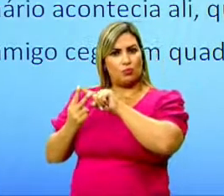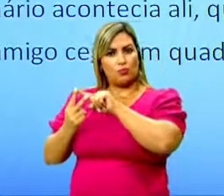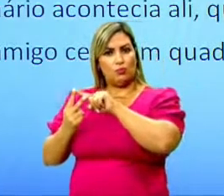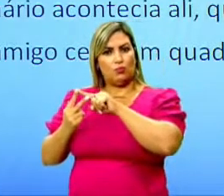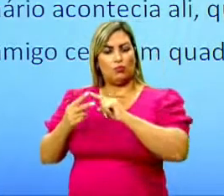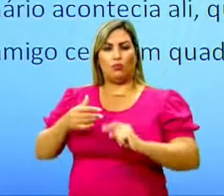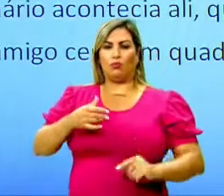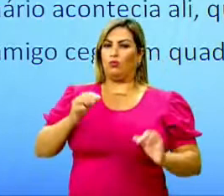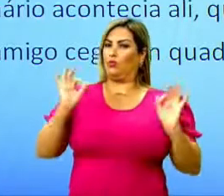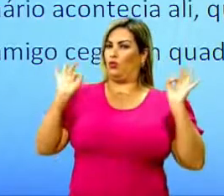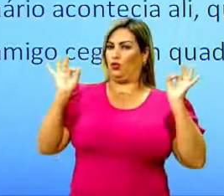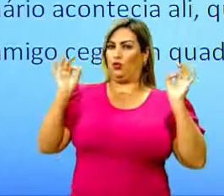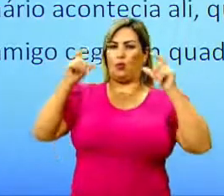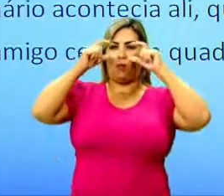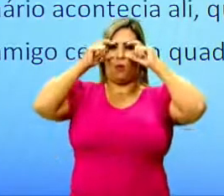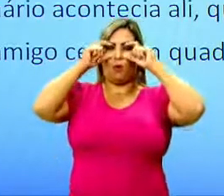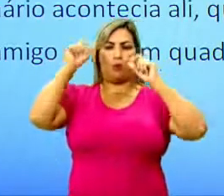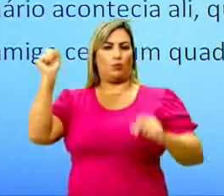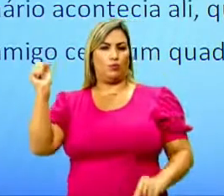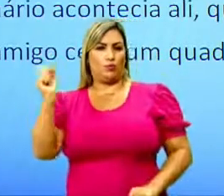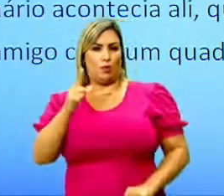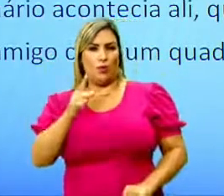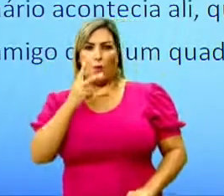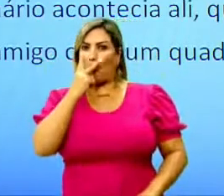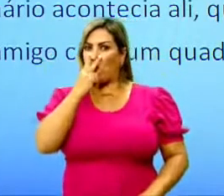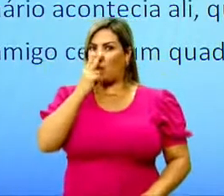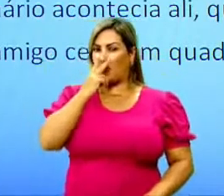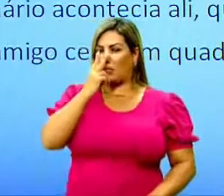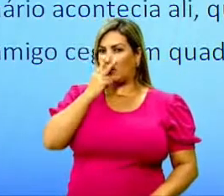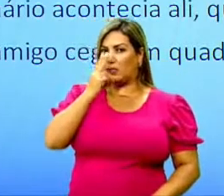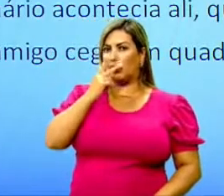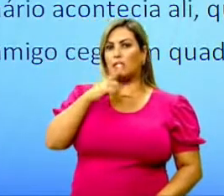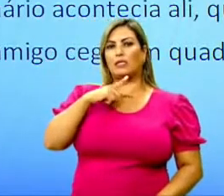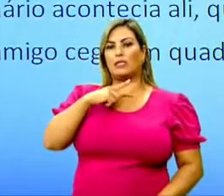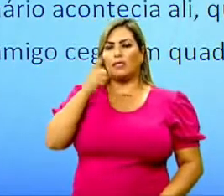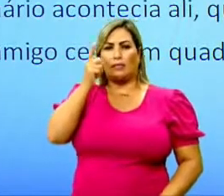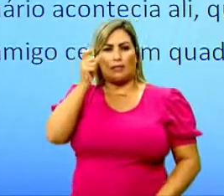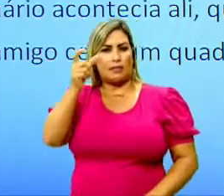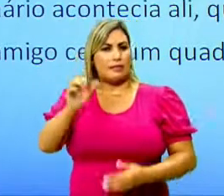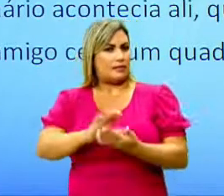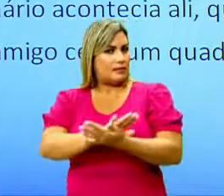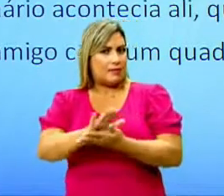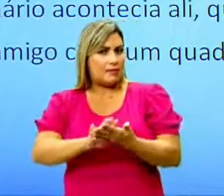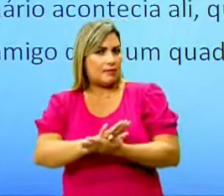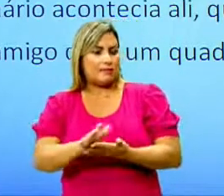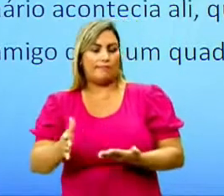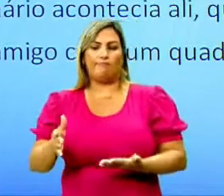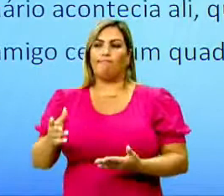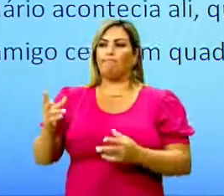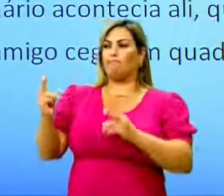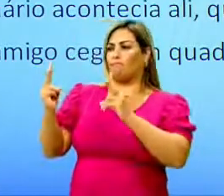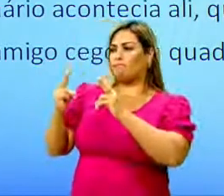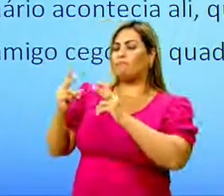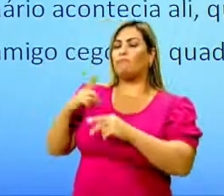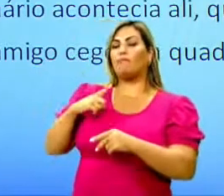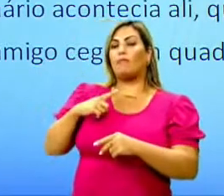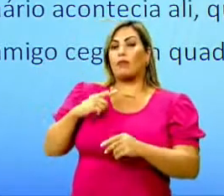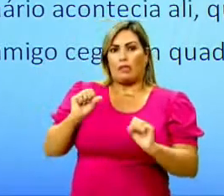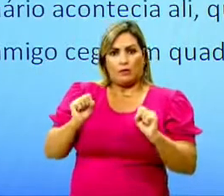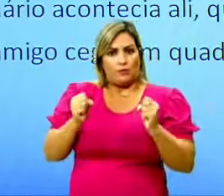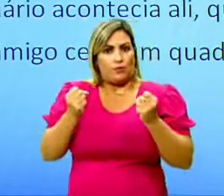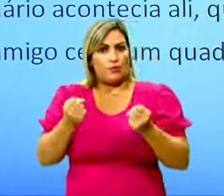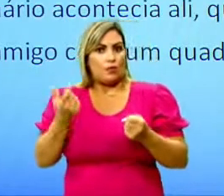o de elegantes de óculos de sol, parecia um pouco desinteressado, apesar de todo o empenho